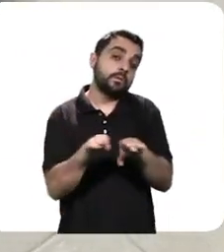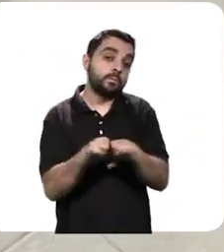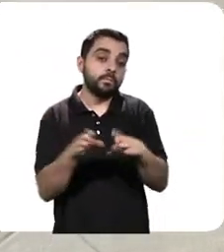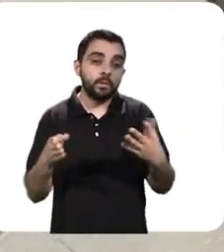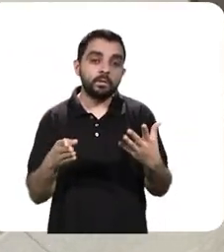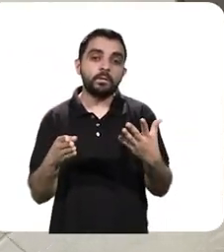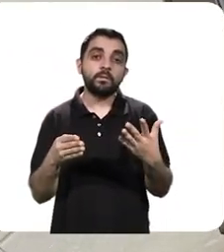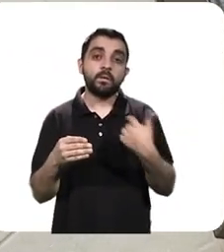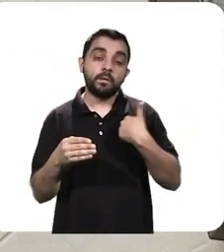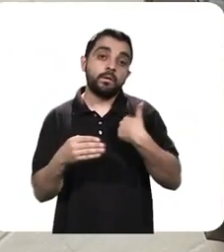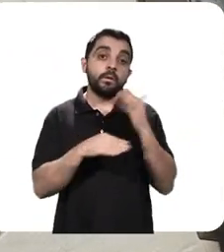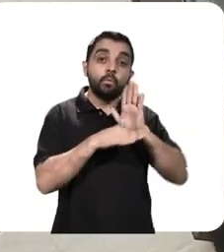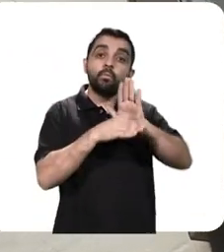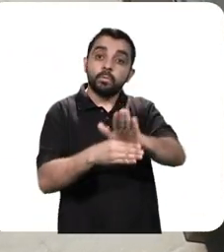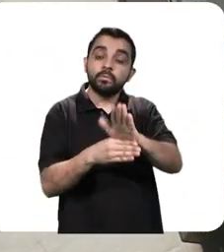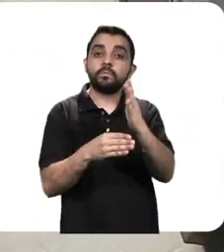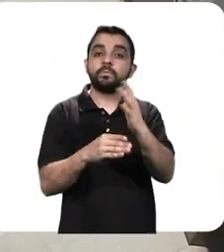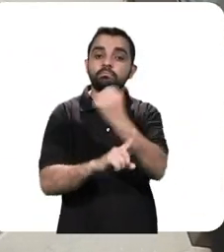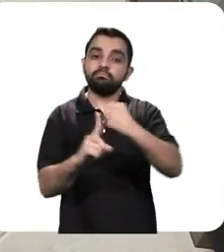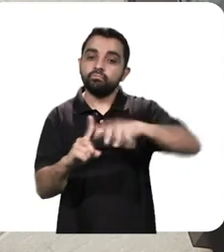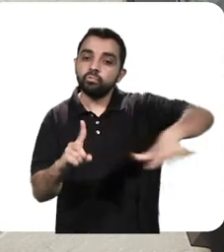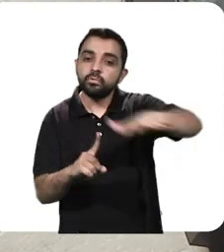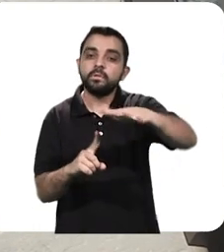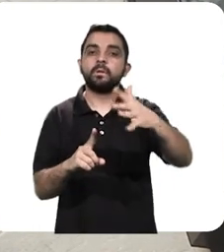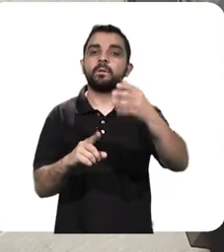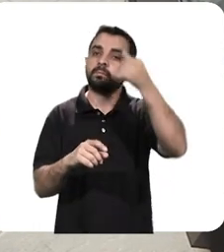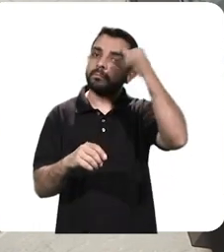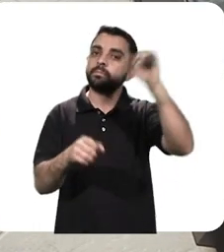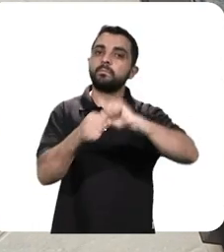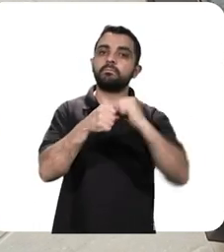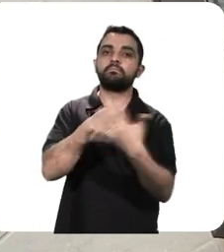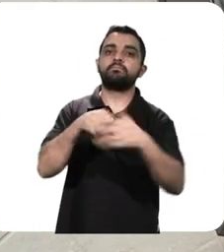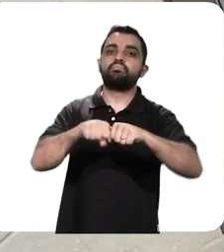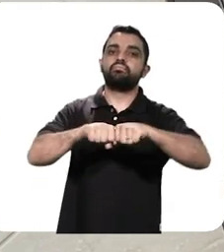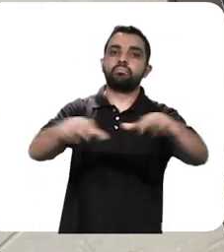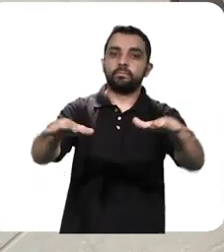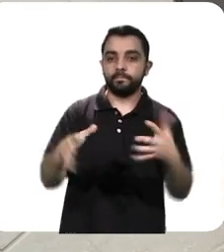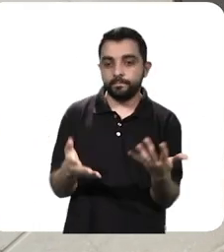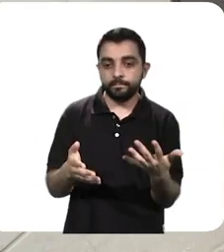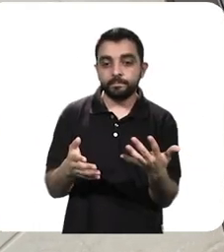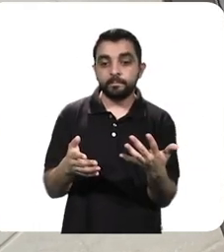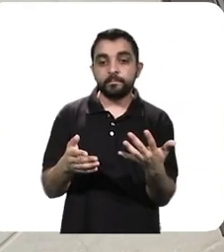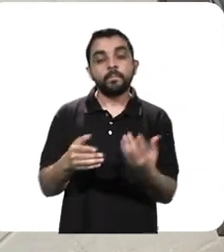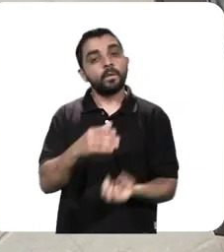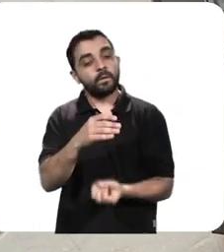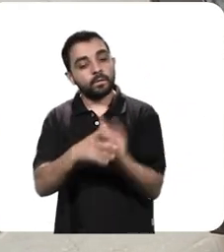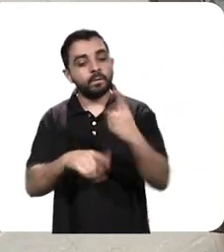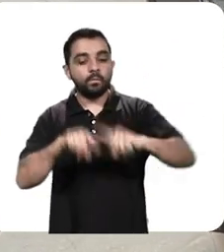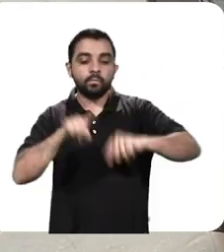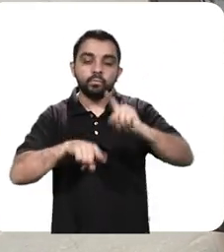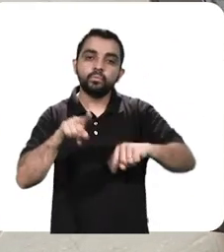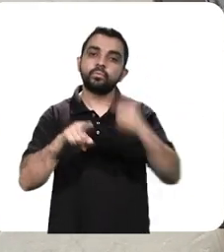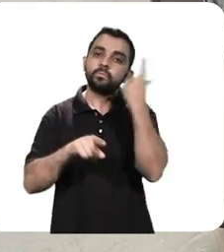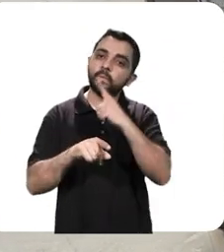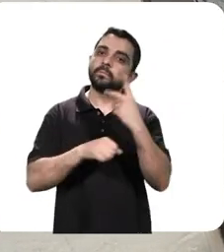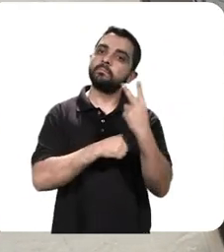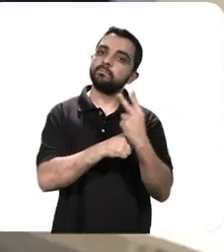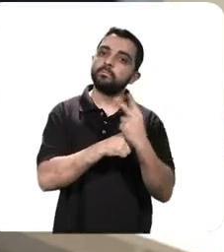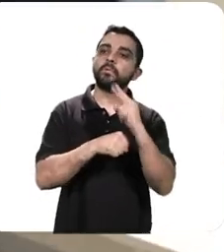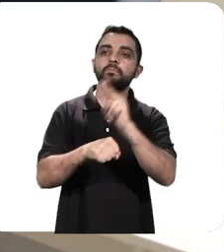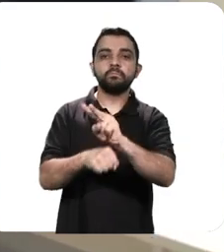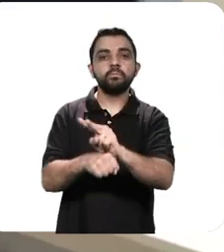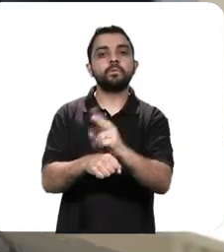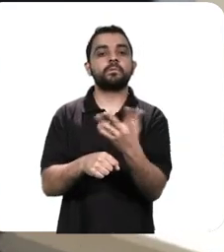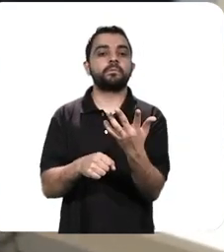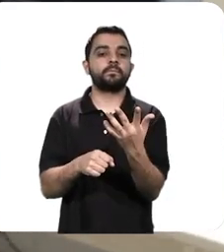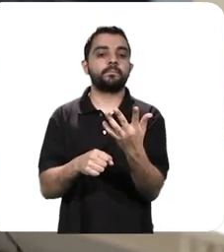e sem falar que eu estou podendo ajudar nessa pandemia que está acontecendo, a desenvolver um produto que possa